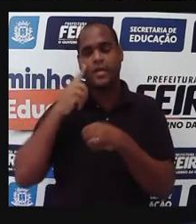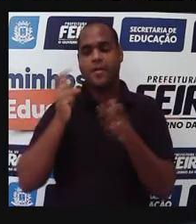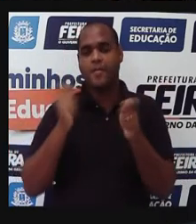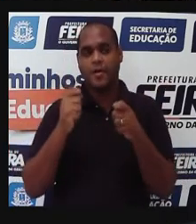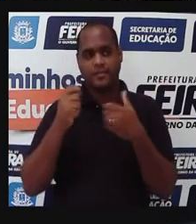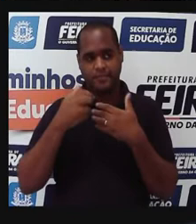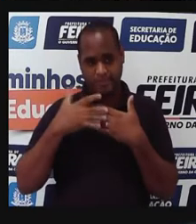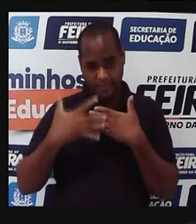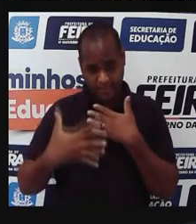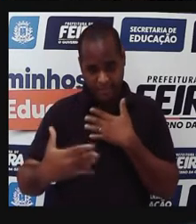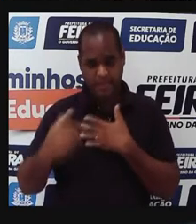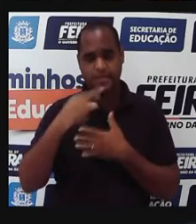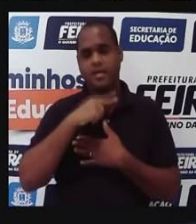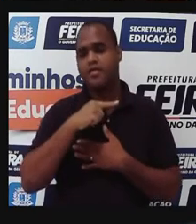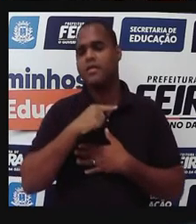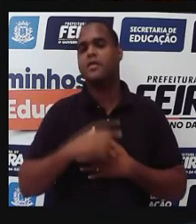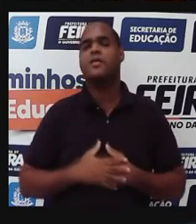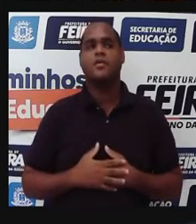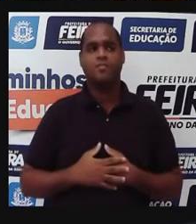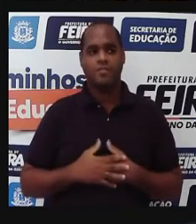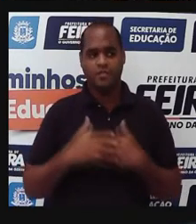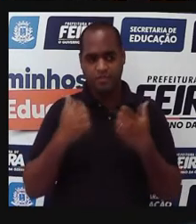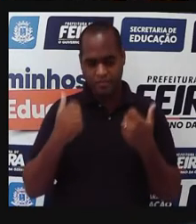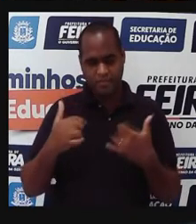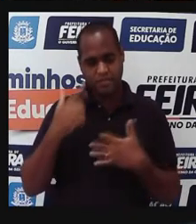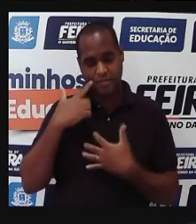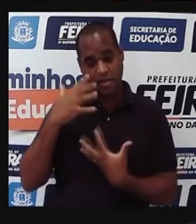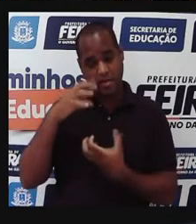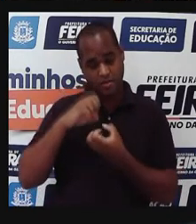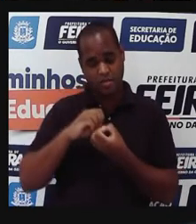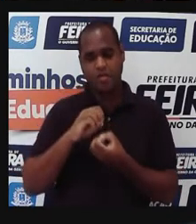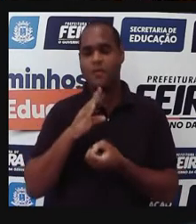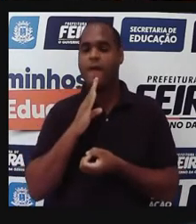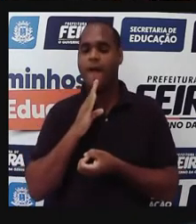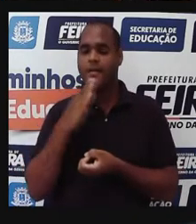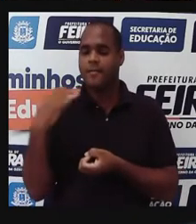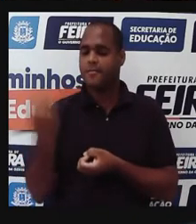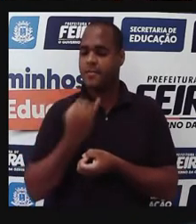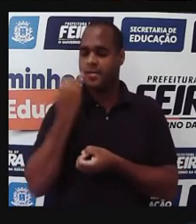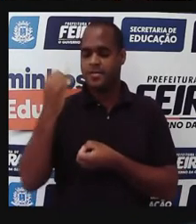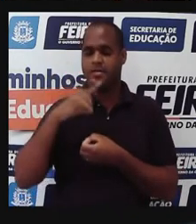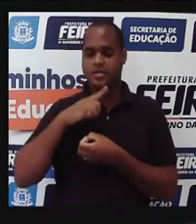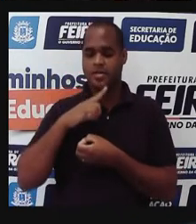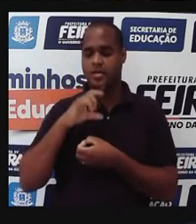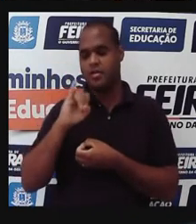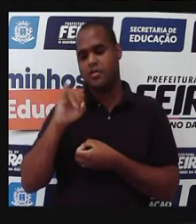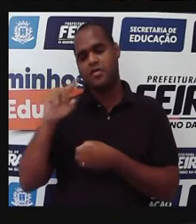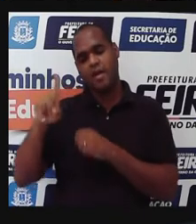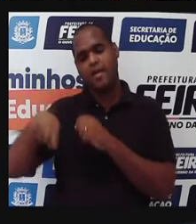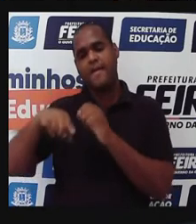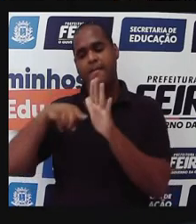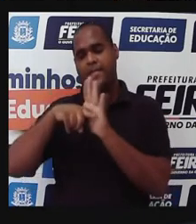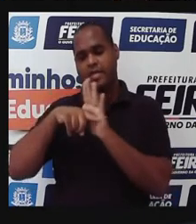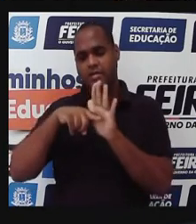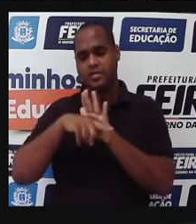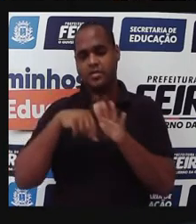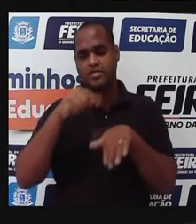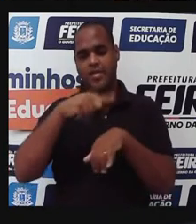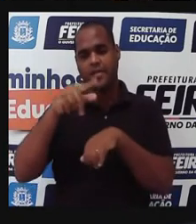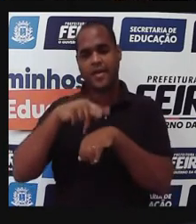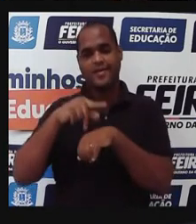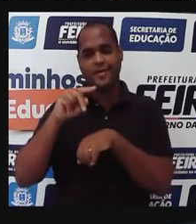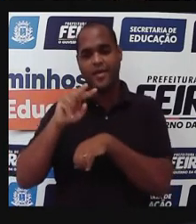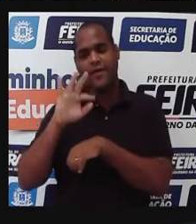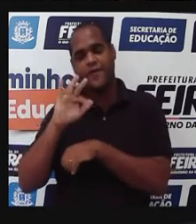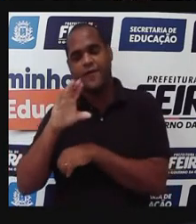adiante um pouquinho, né? E nós reconhecermos a importância dos institutos de pesquisa do nosso país. Por exemplo, a